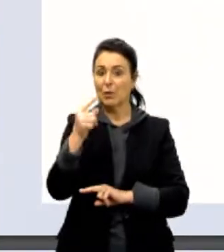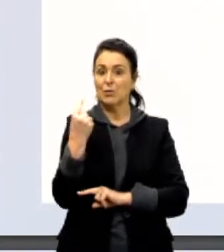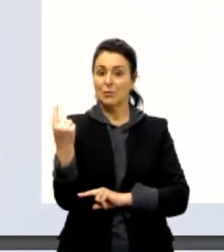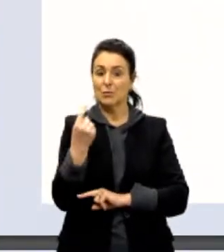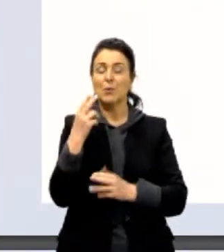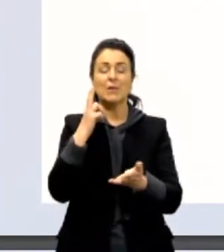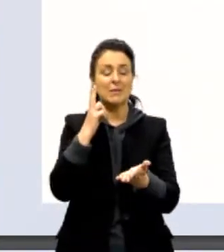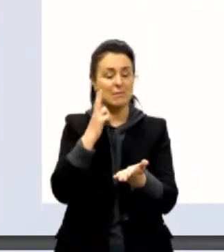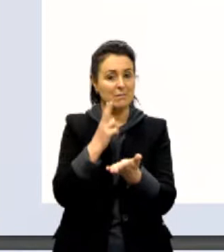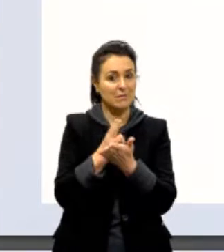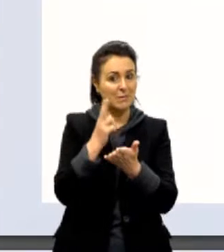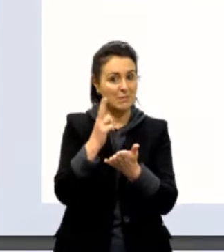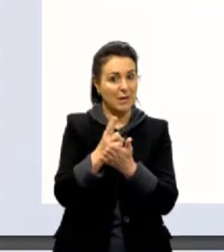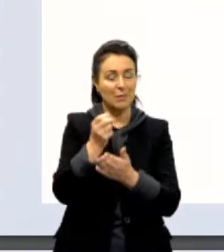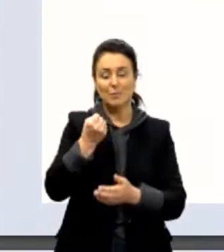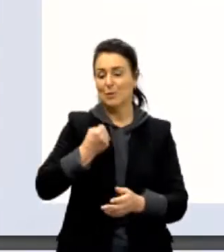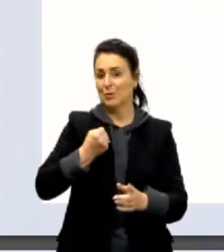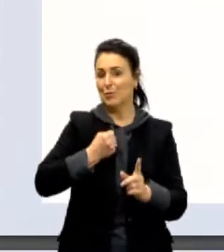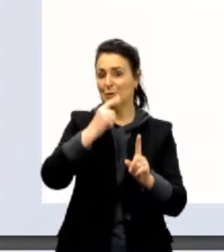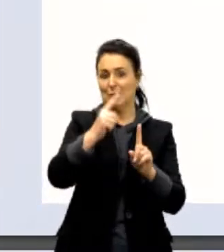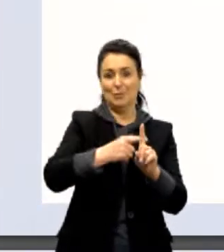sempre um número positivo.